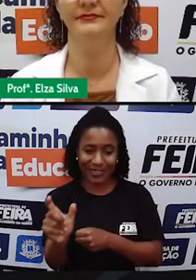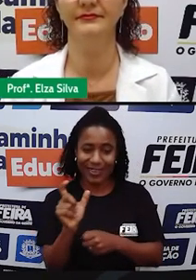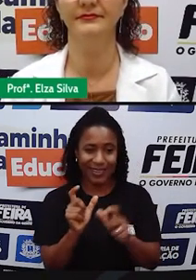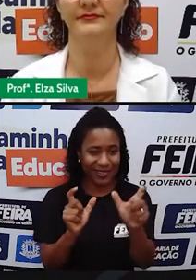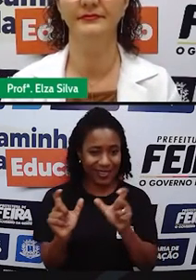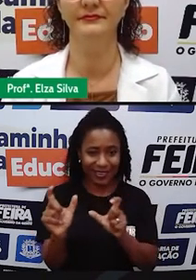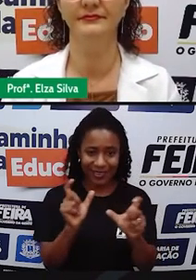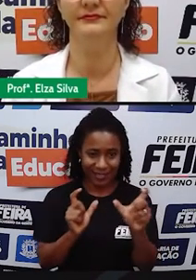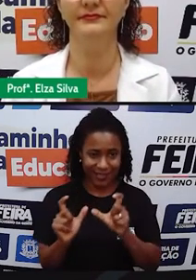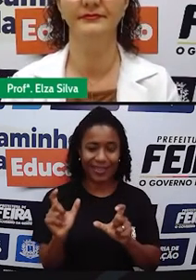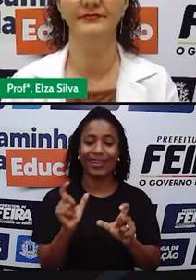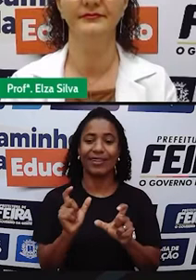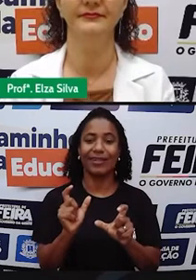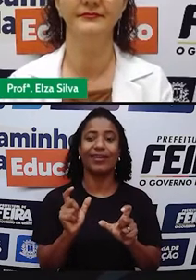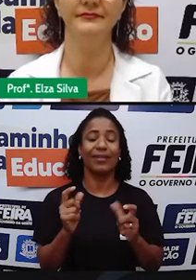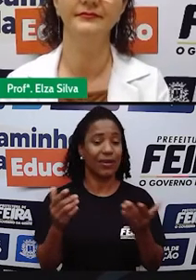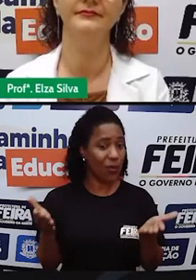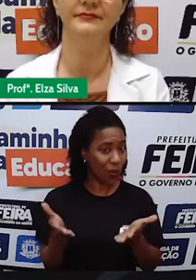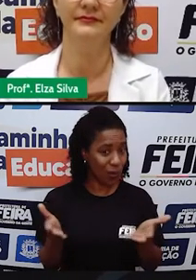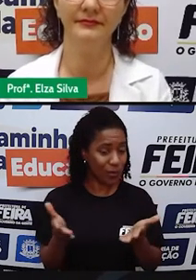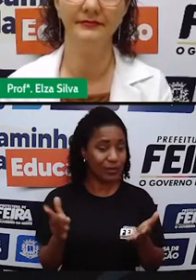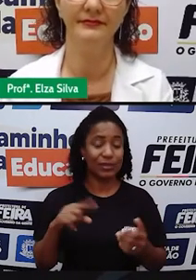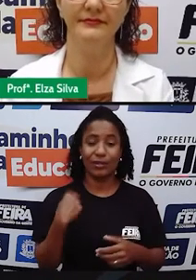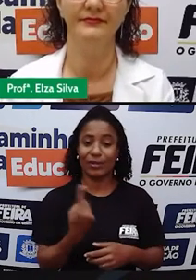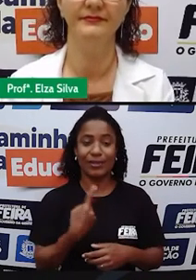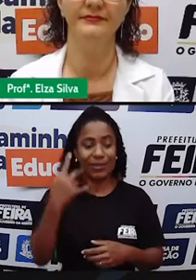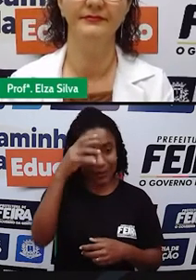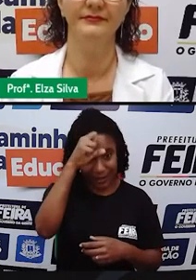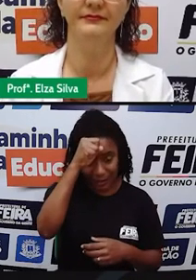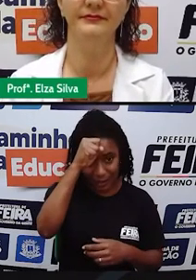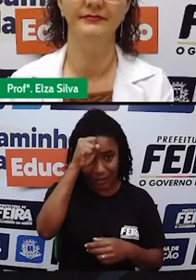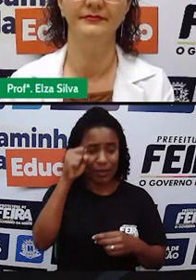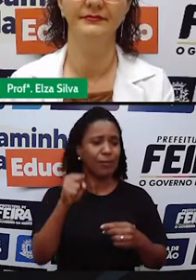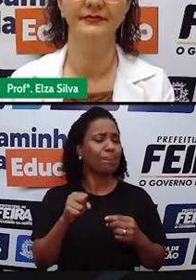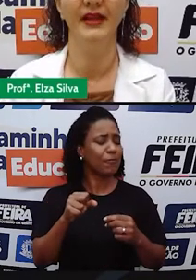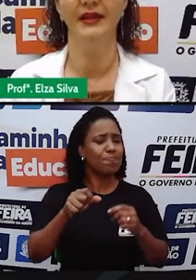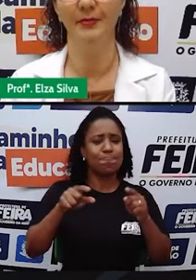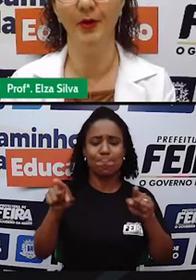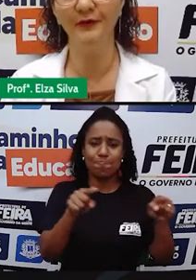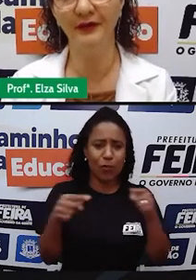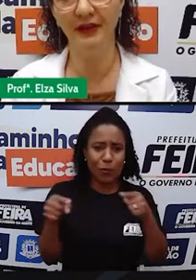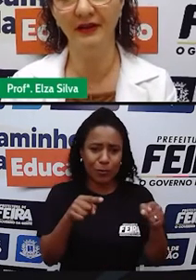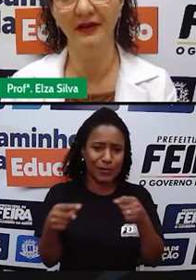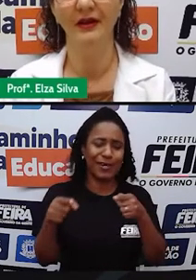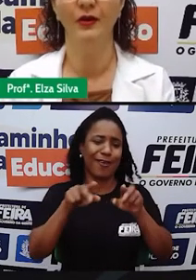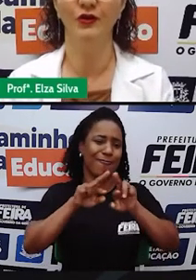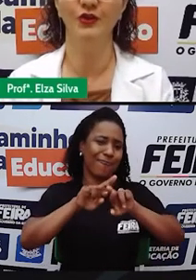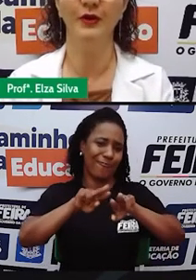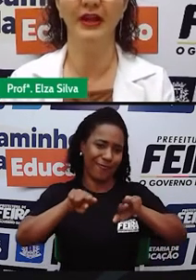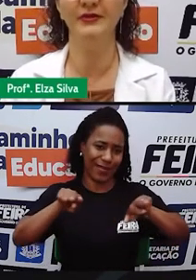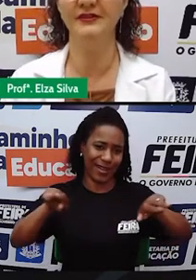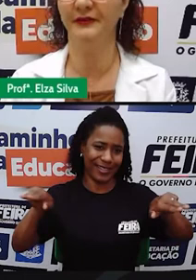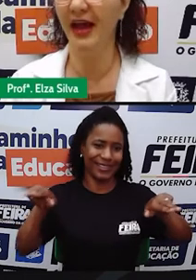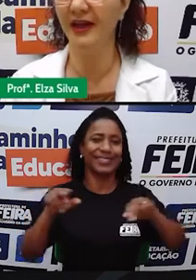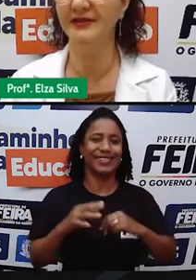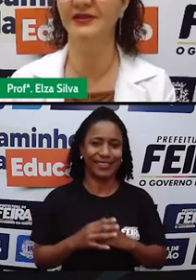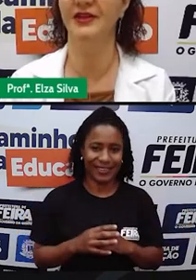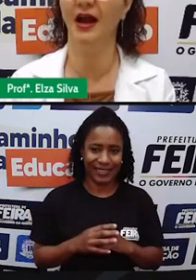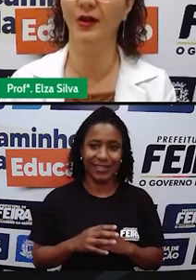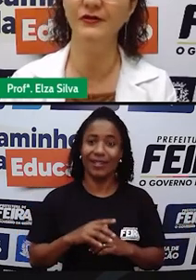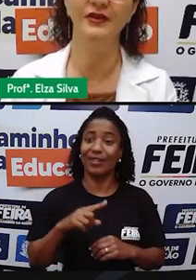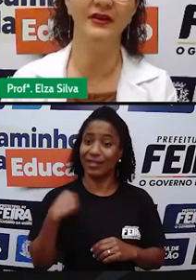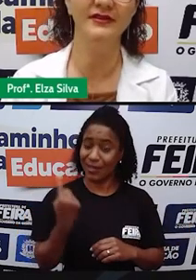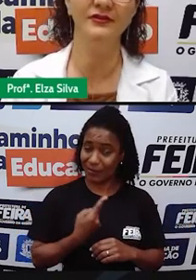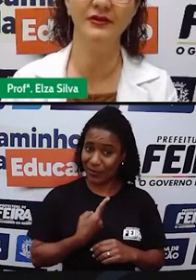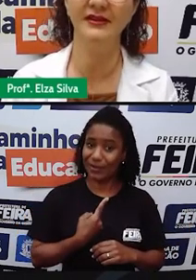cotidiano, que no caso de hoje, são os principais estilos musicais. E, por fim, construiremos frases,